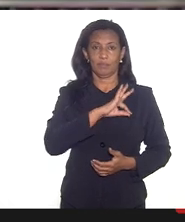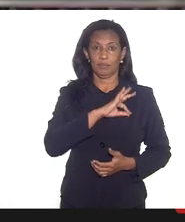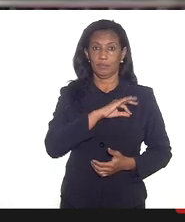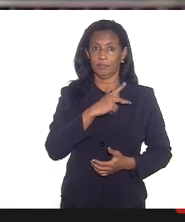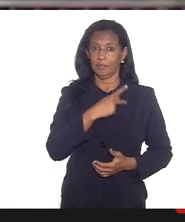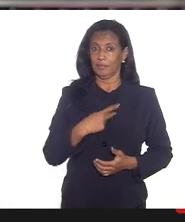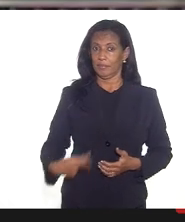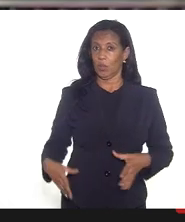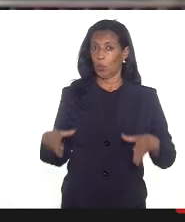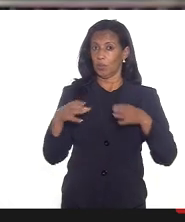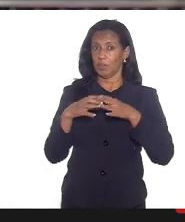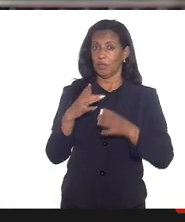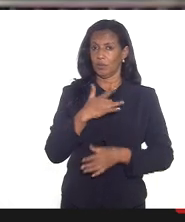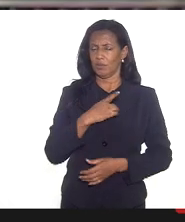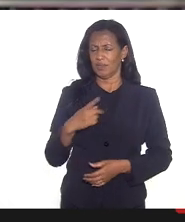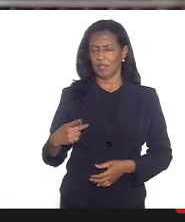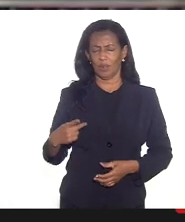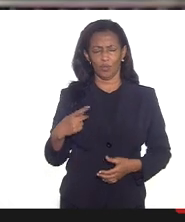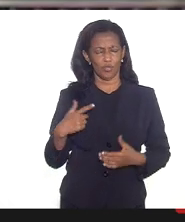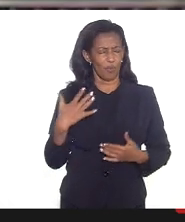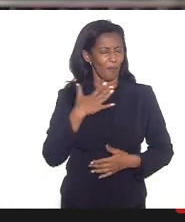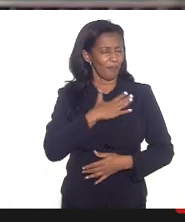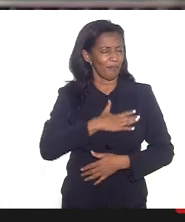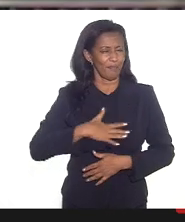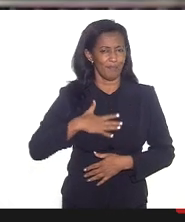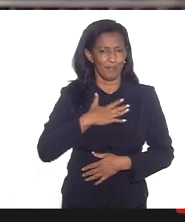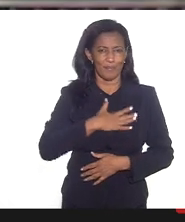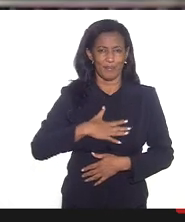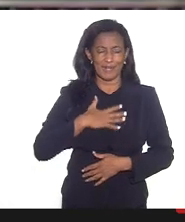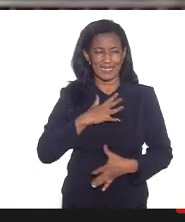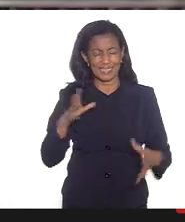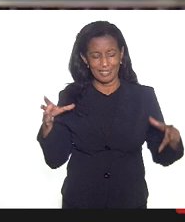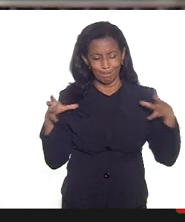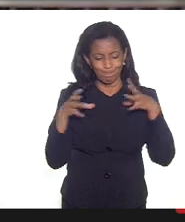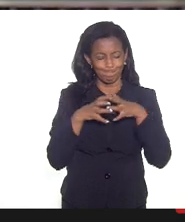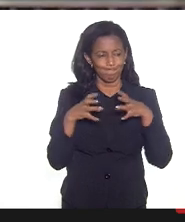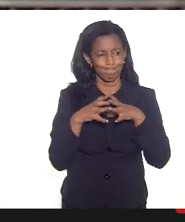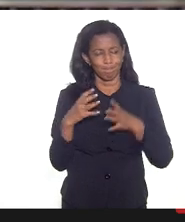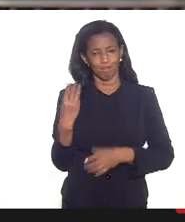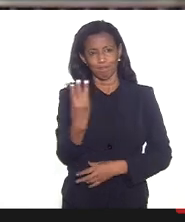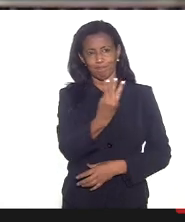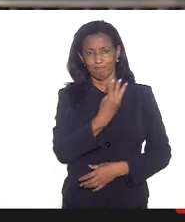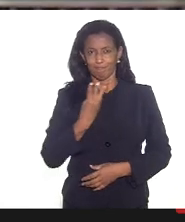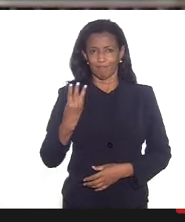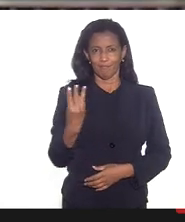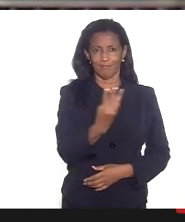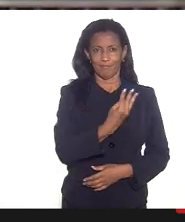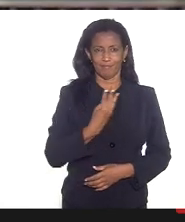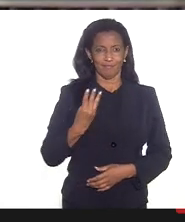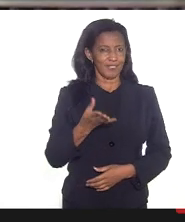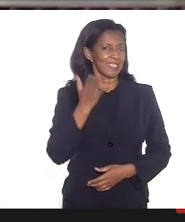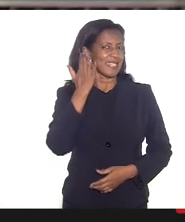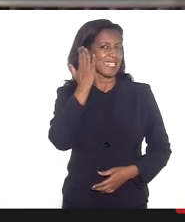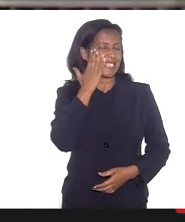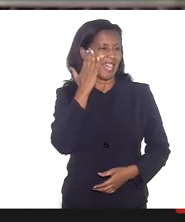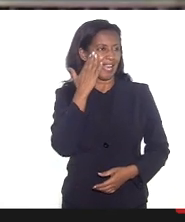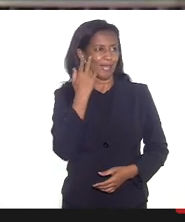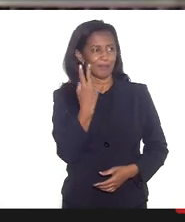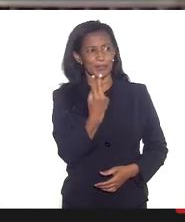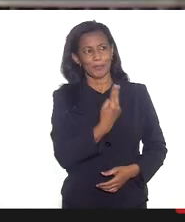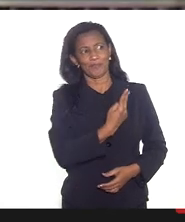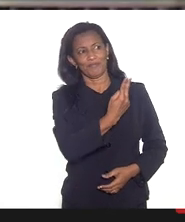saúde e é um prazer fazer essa audiência conjunta Rejane com você e com a deputada Marta sabe são duas